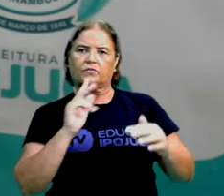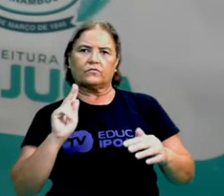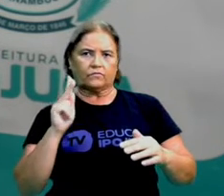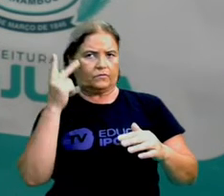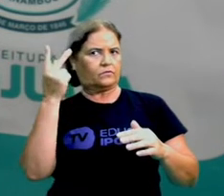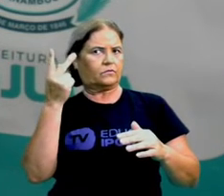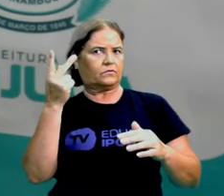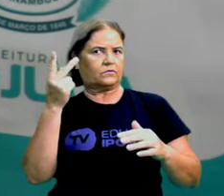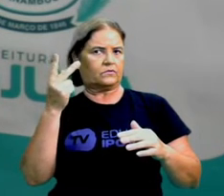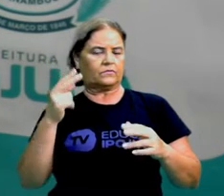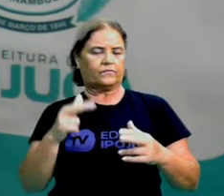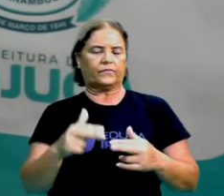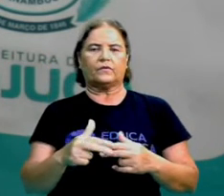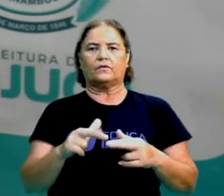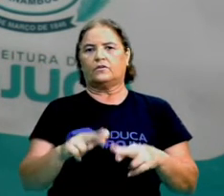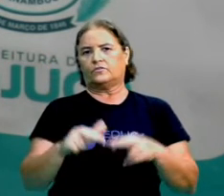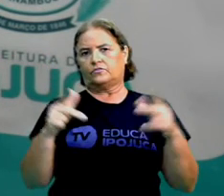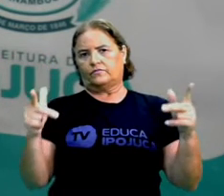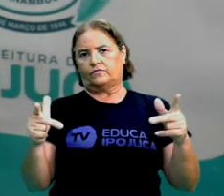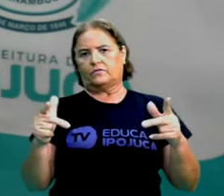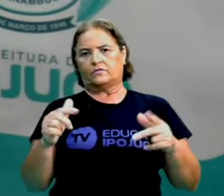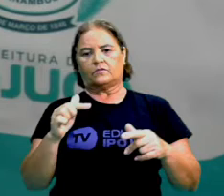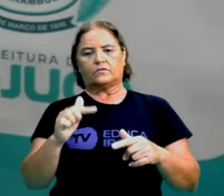às diferenças e ao próximo.